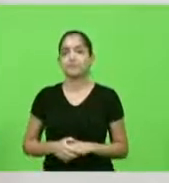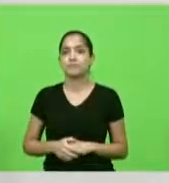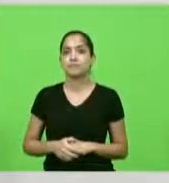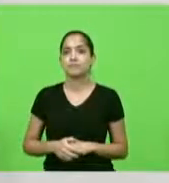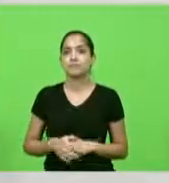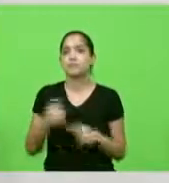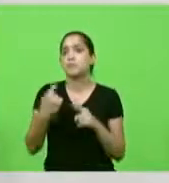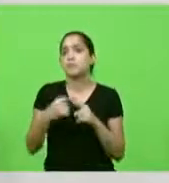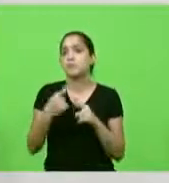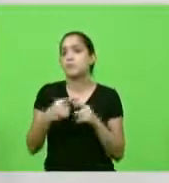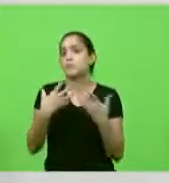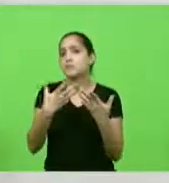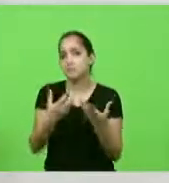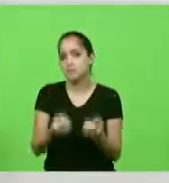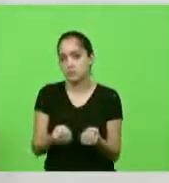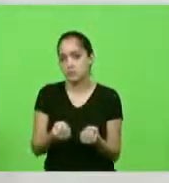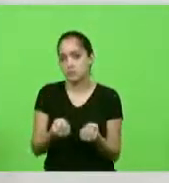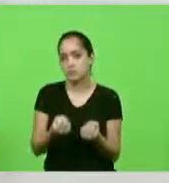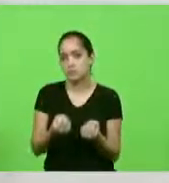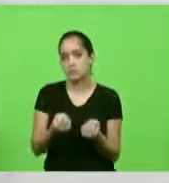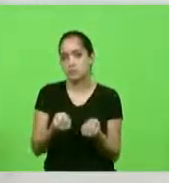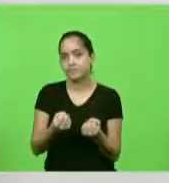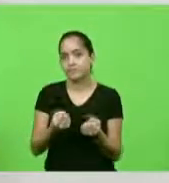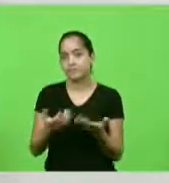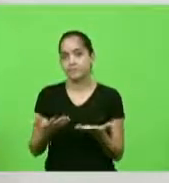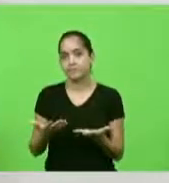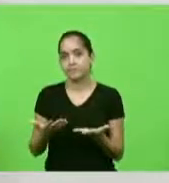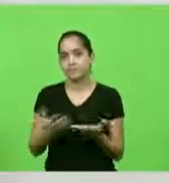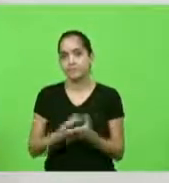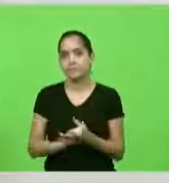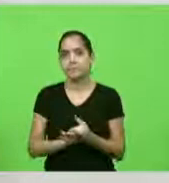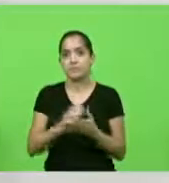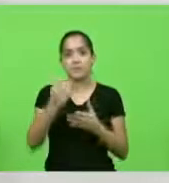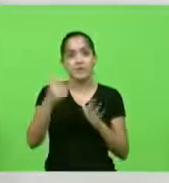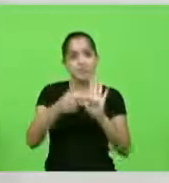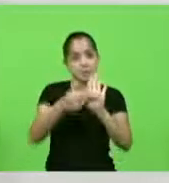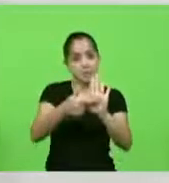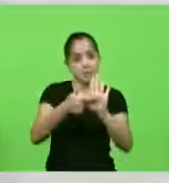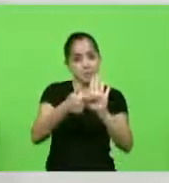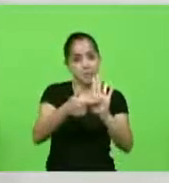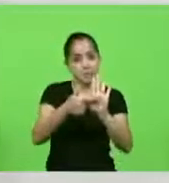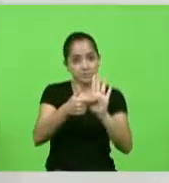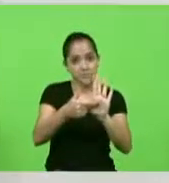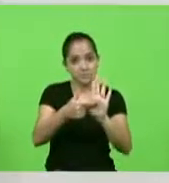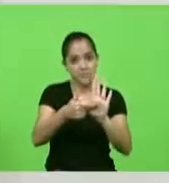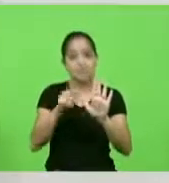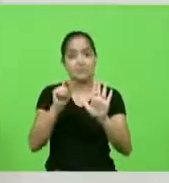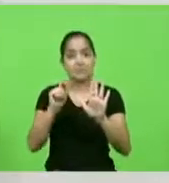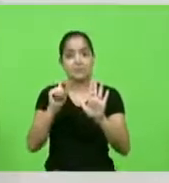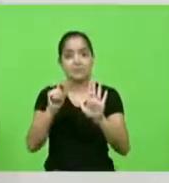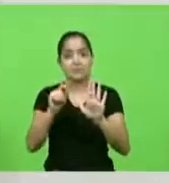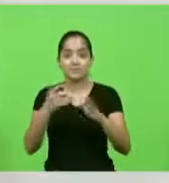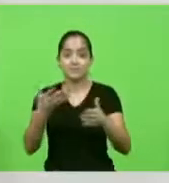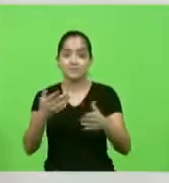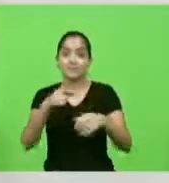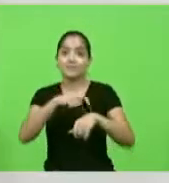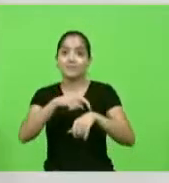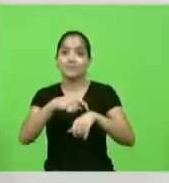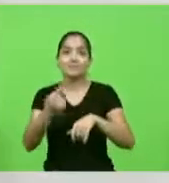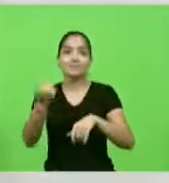fizemos era simples os fatos ao nosso dispor naquele momento